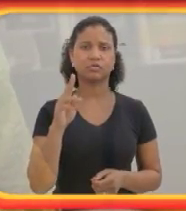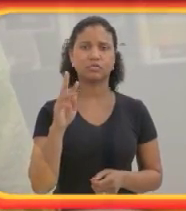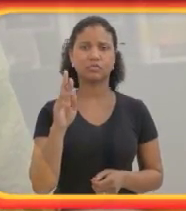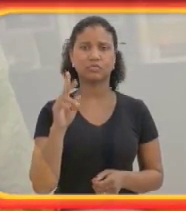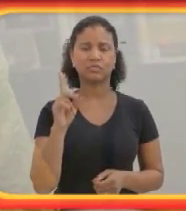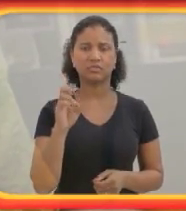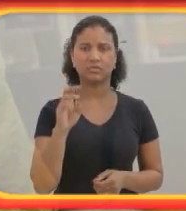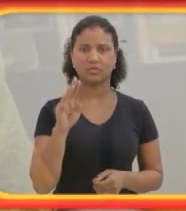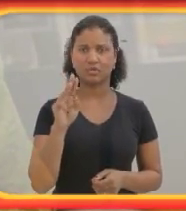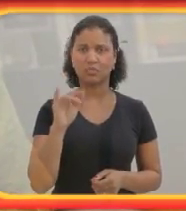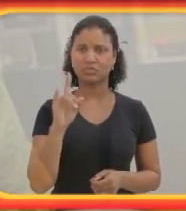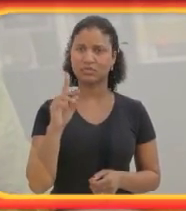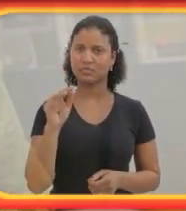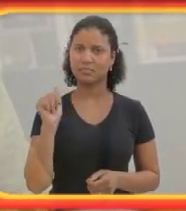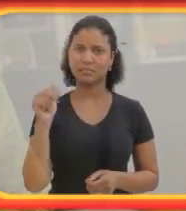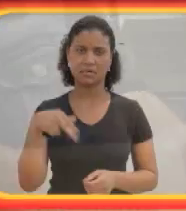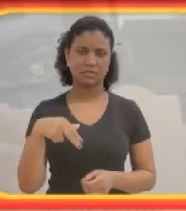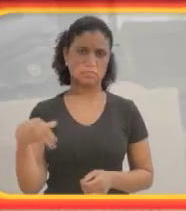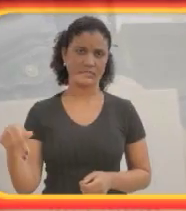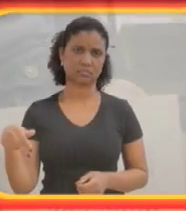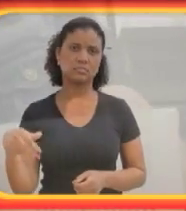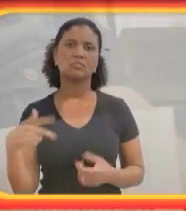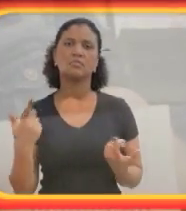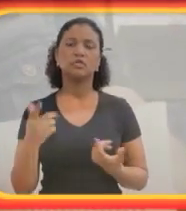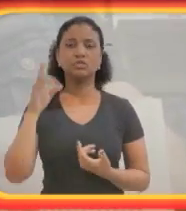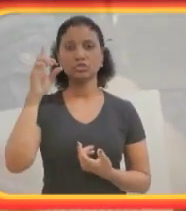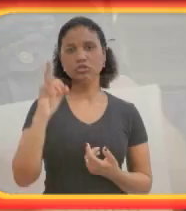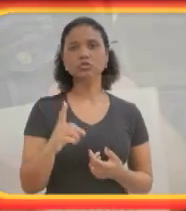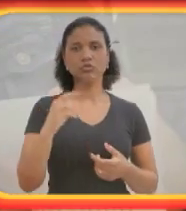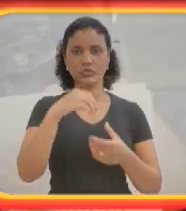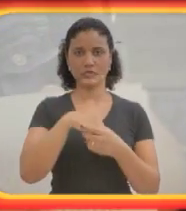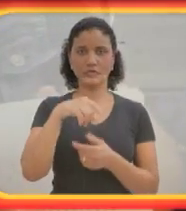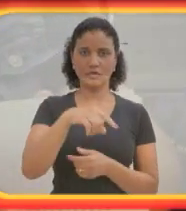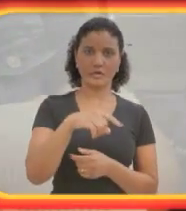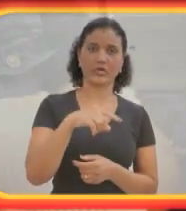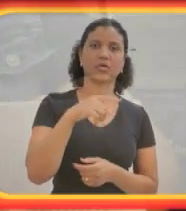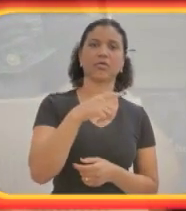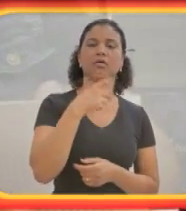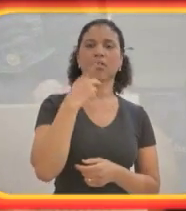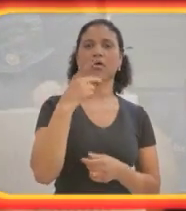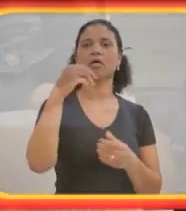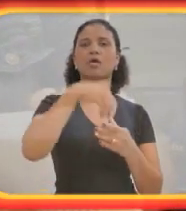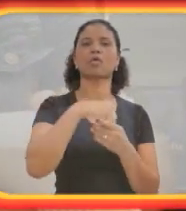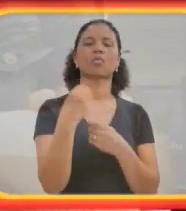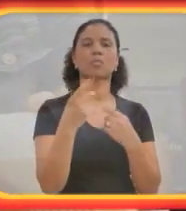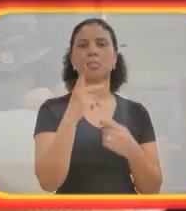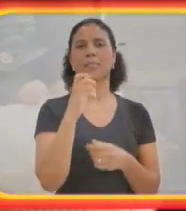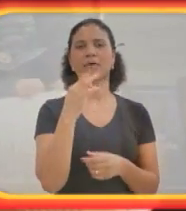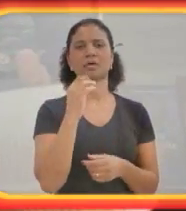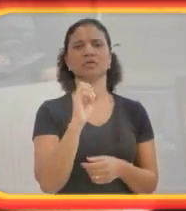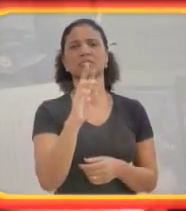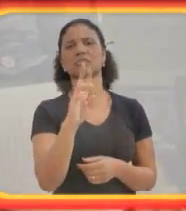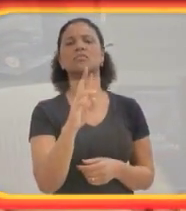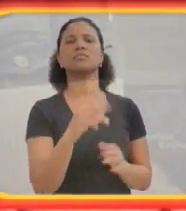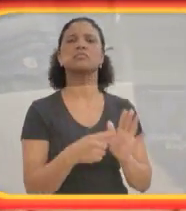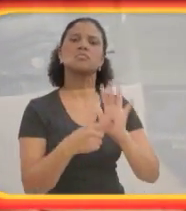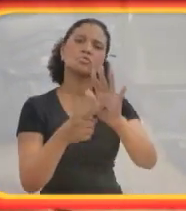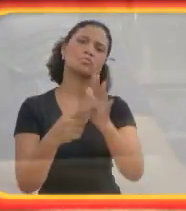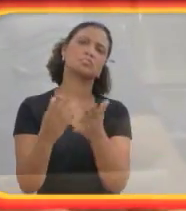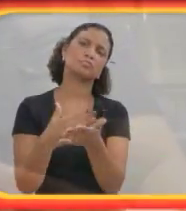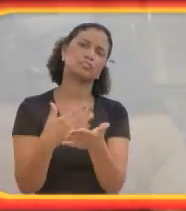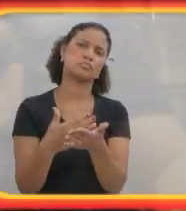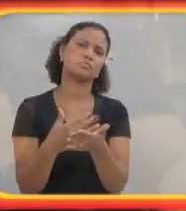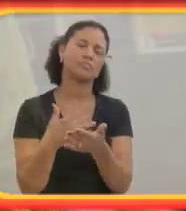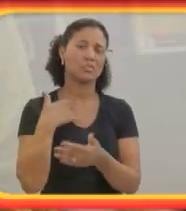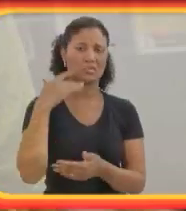Eu sou Gertrude Wittmann, diretora editorial da Patmos, através da qual Peter lançou seus livros.